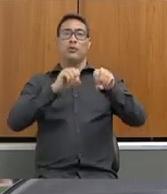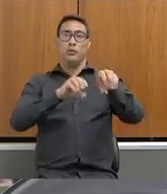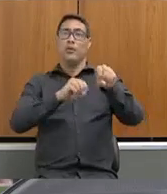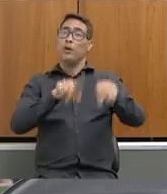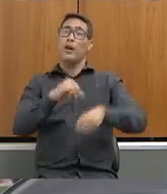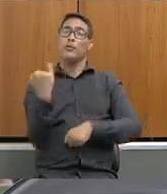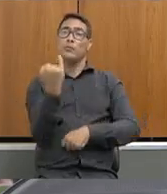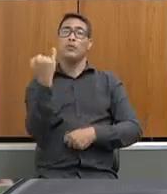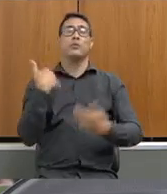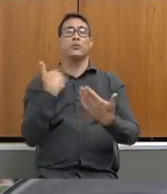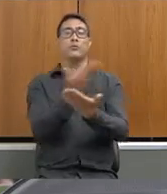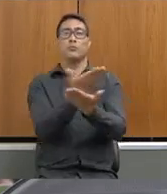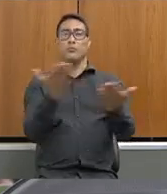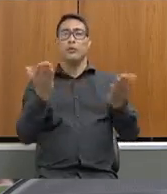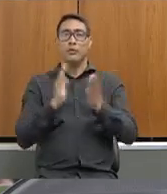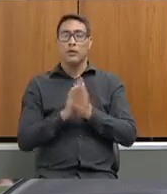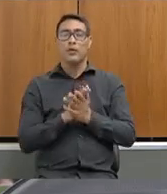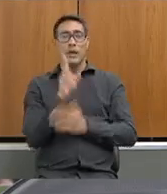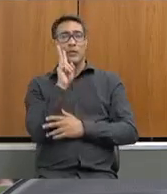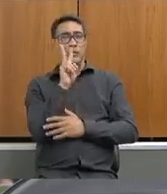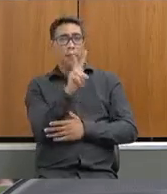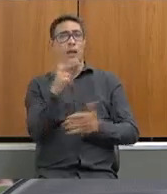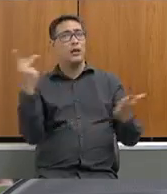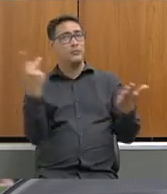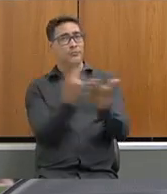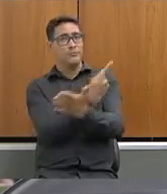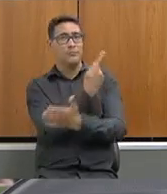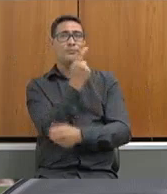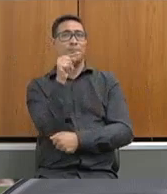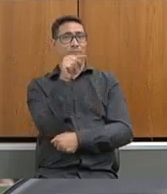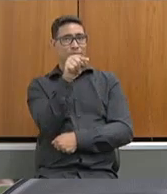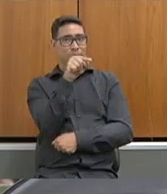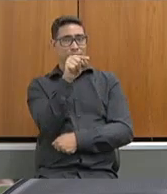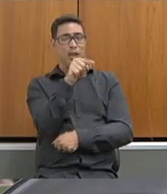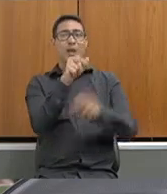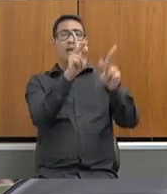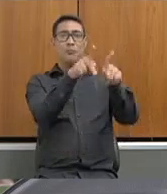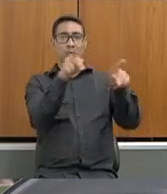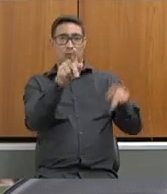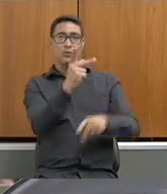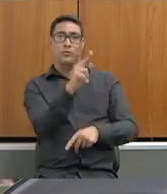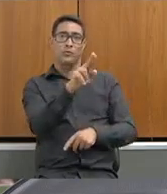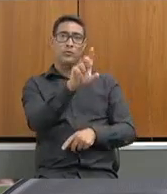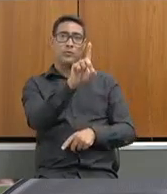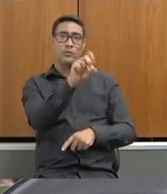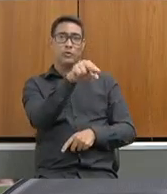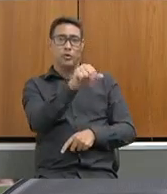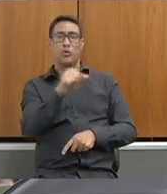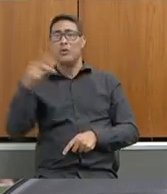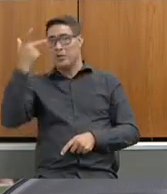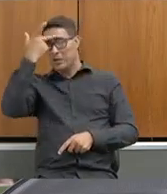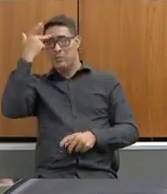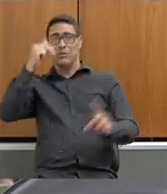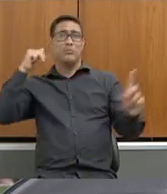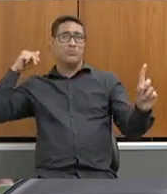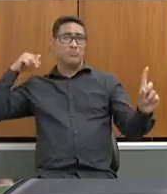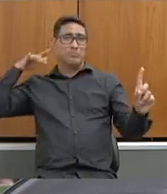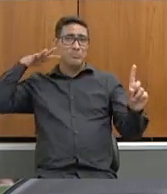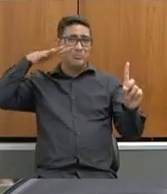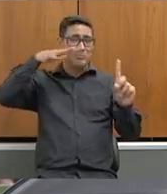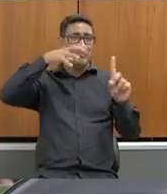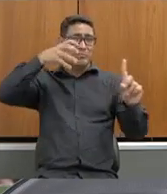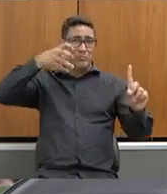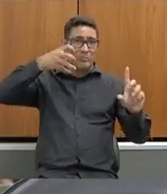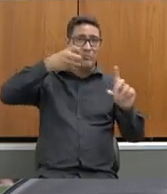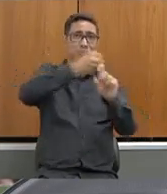visto as imagens da forma brutal, como o professor Hudson foi atacado, me parece que foi na sexta